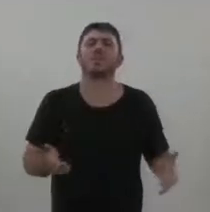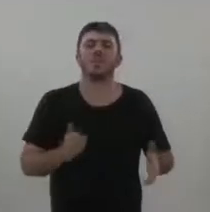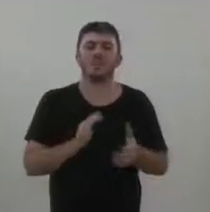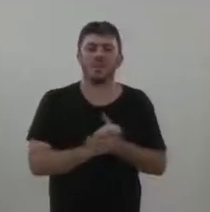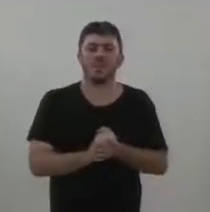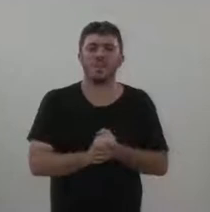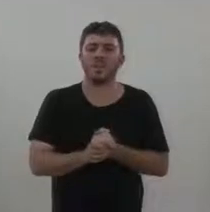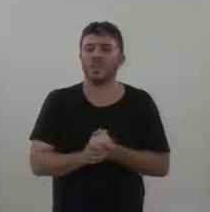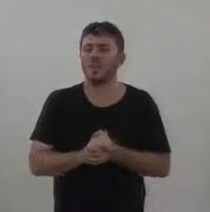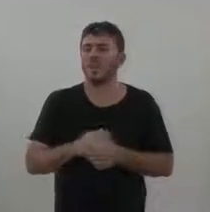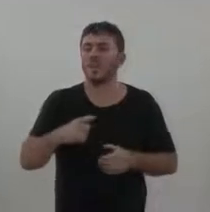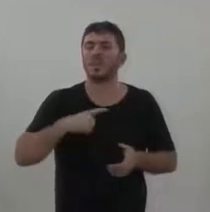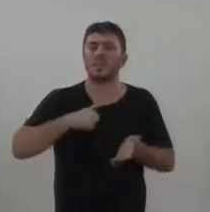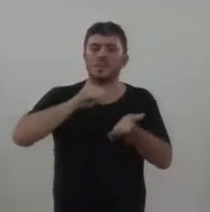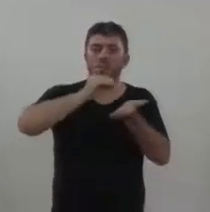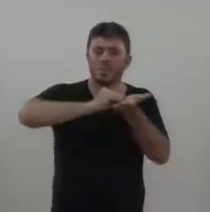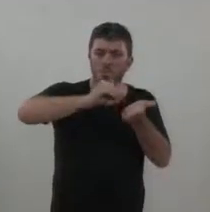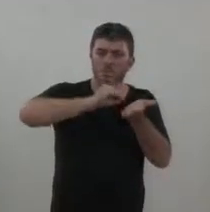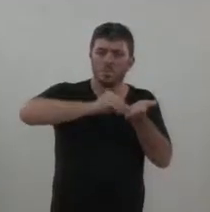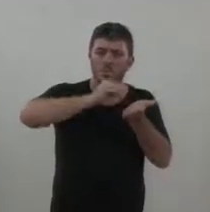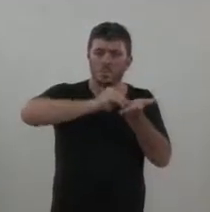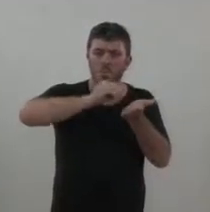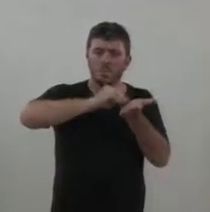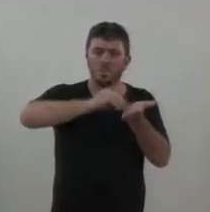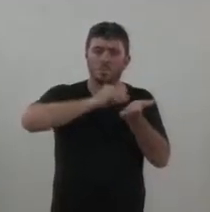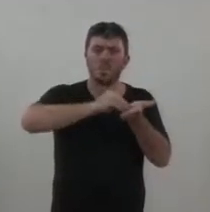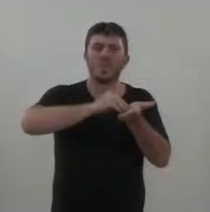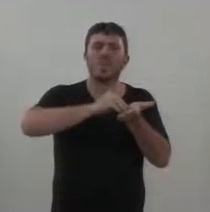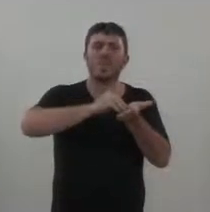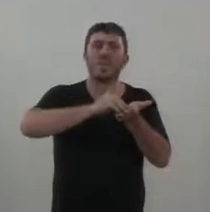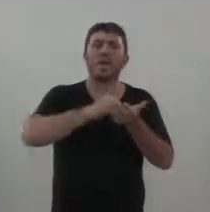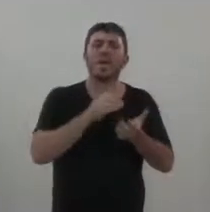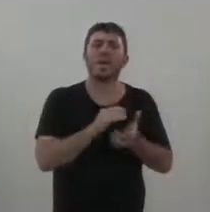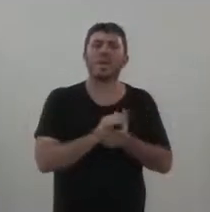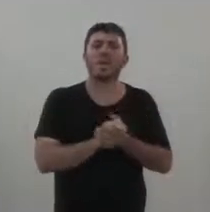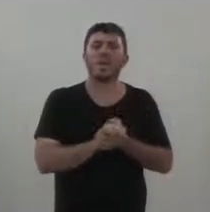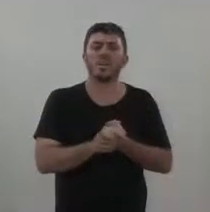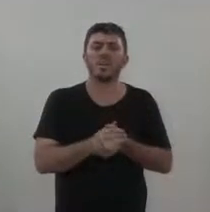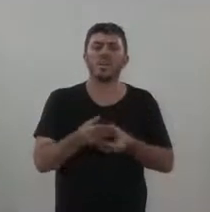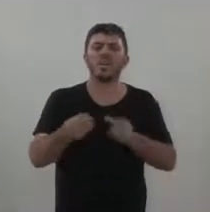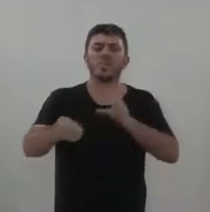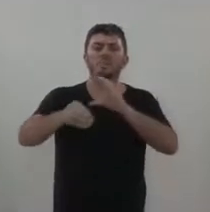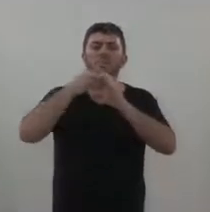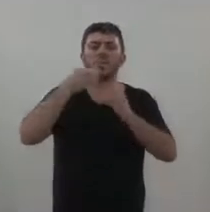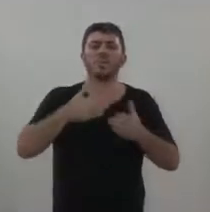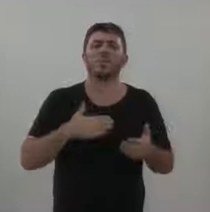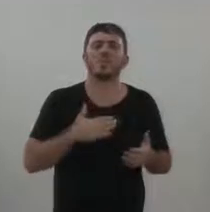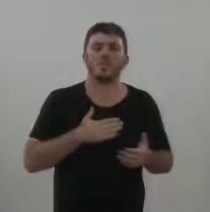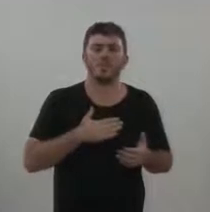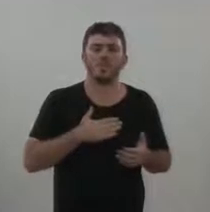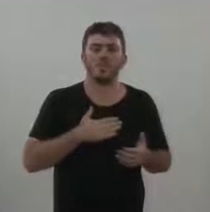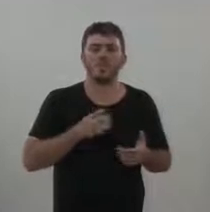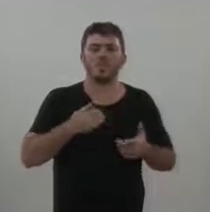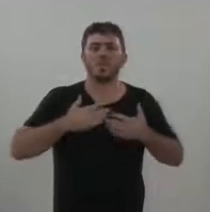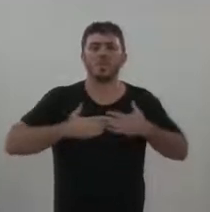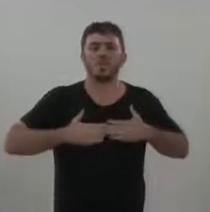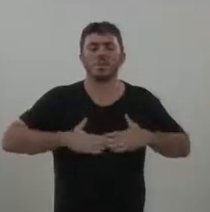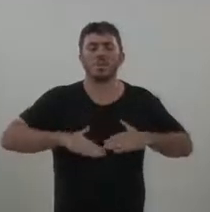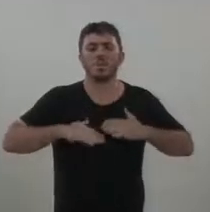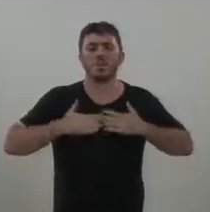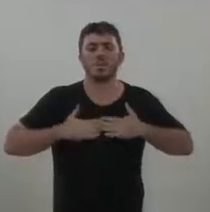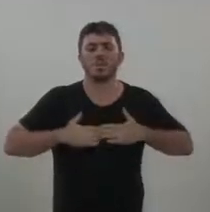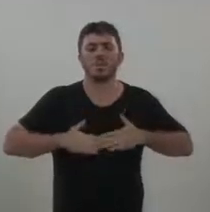Olha, até o secretário até me mandou uma mensagem que estarão, para eu ficar tranquilo, que vão estar recuperando. Sim, eu estou tranquilo, né?